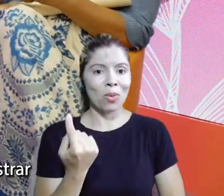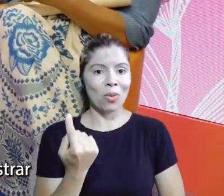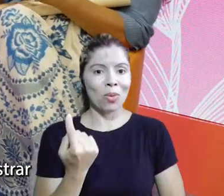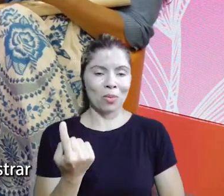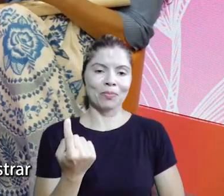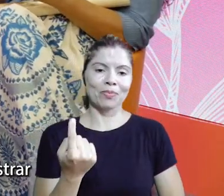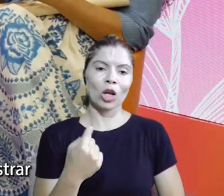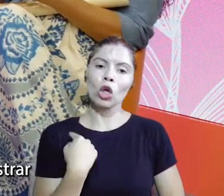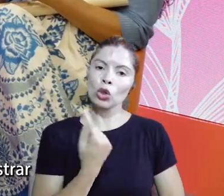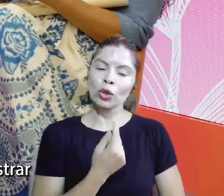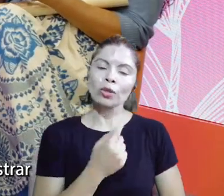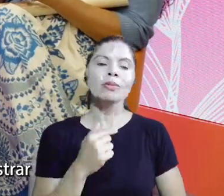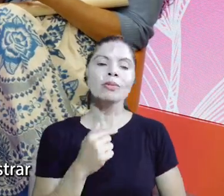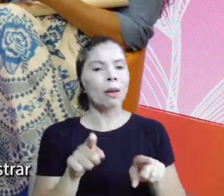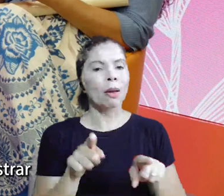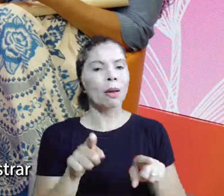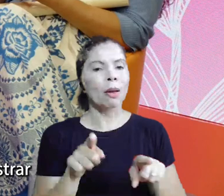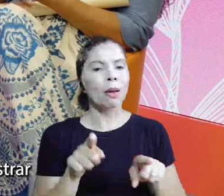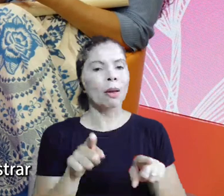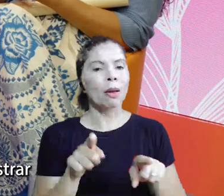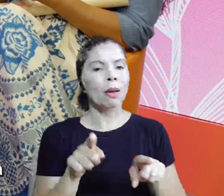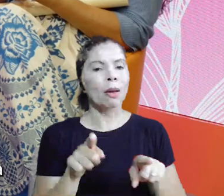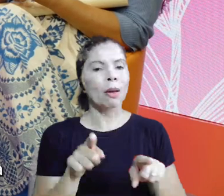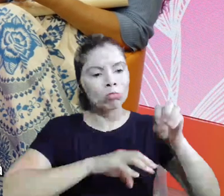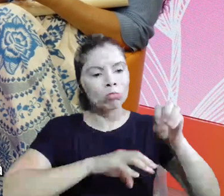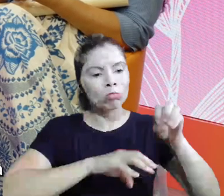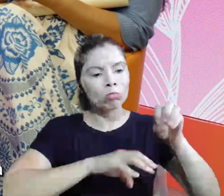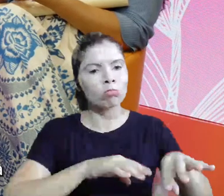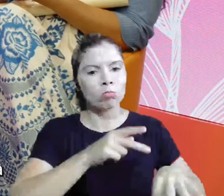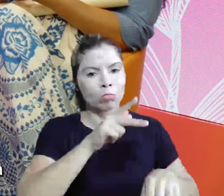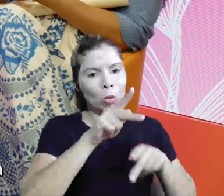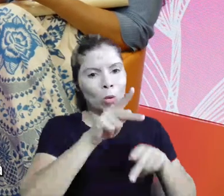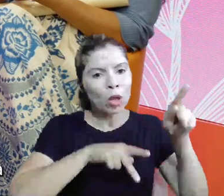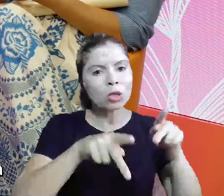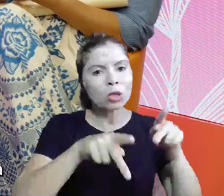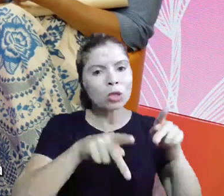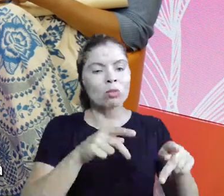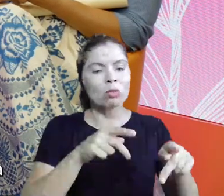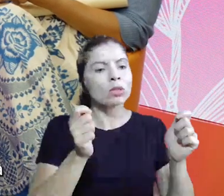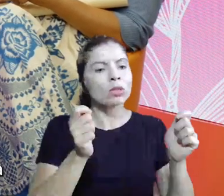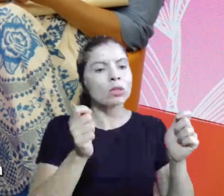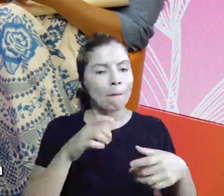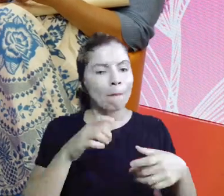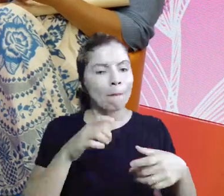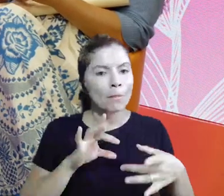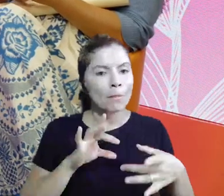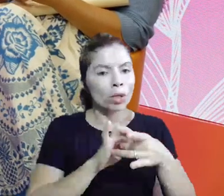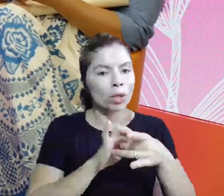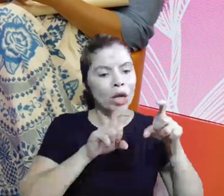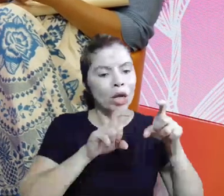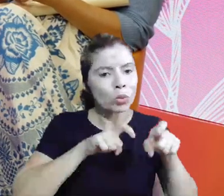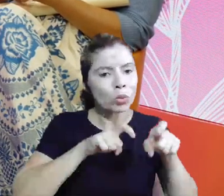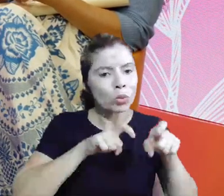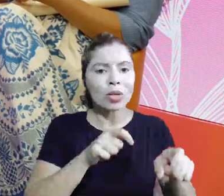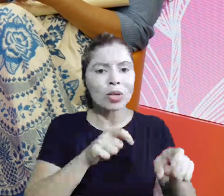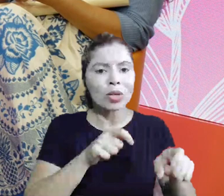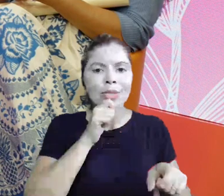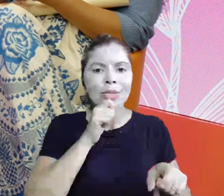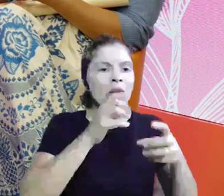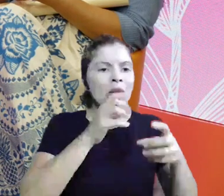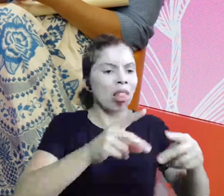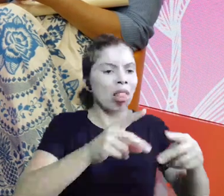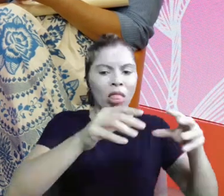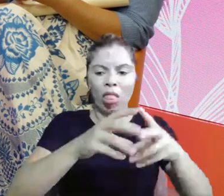o que a gente faz é todo um trabalho educacional de mostrar que sim, é possível unir a agricultura sem devastar,